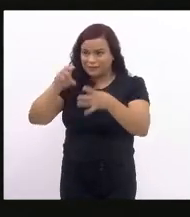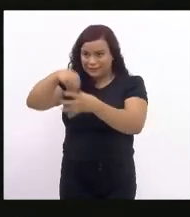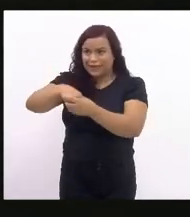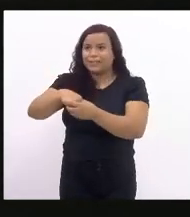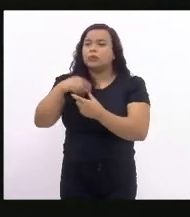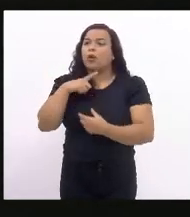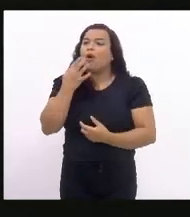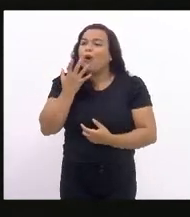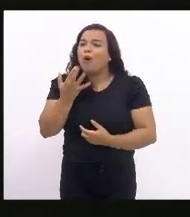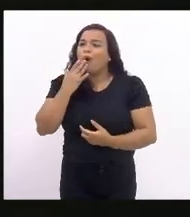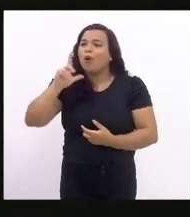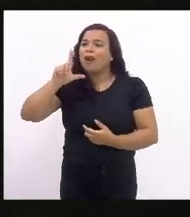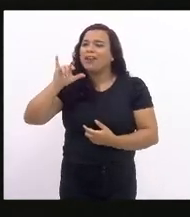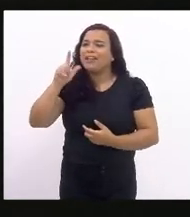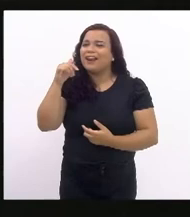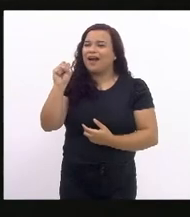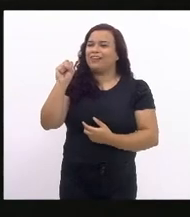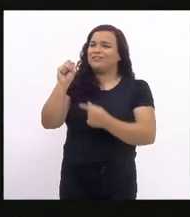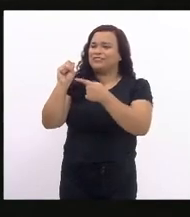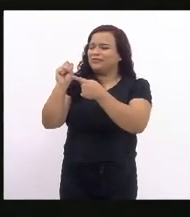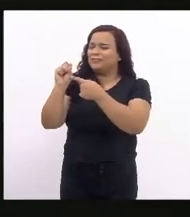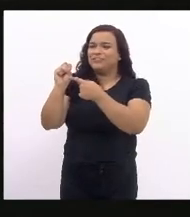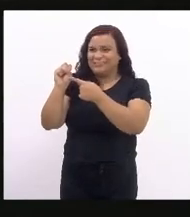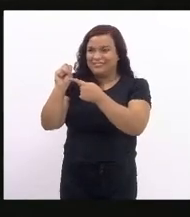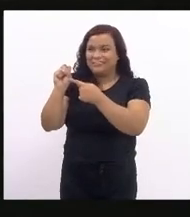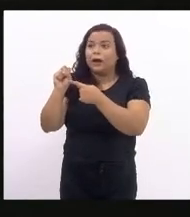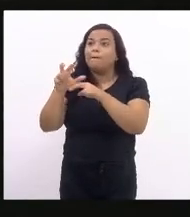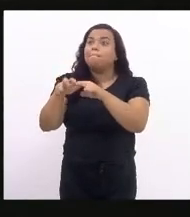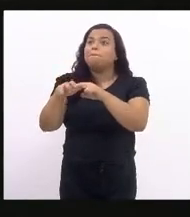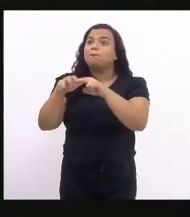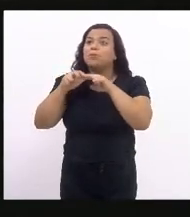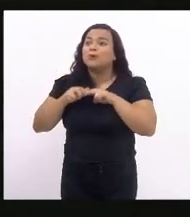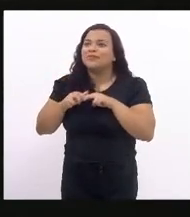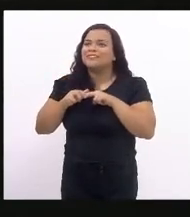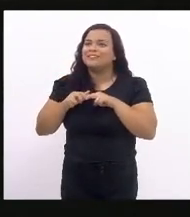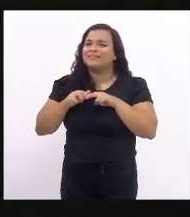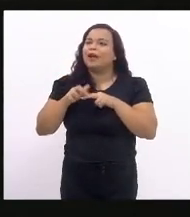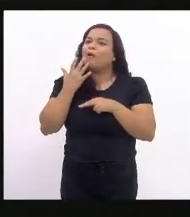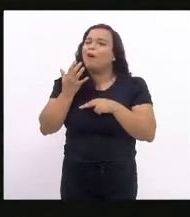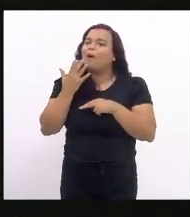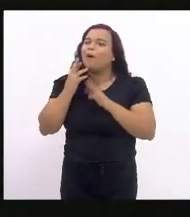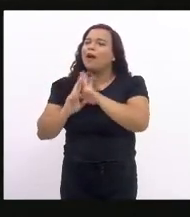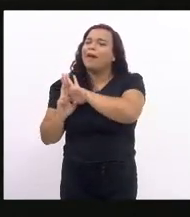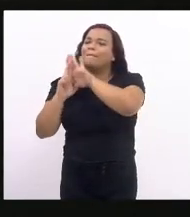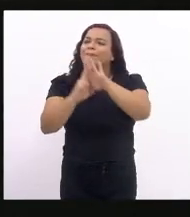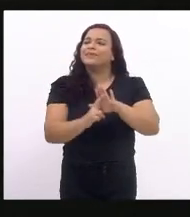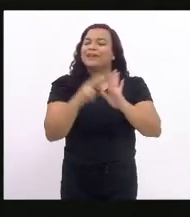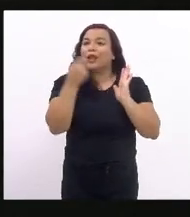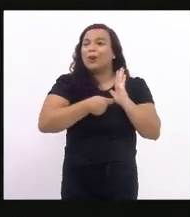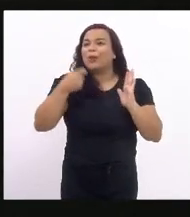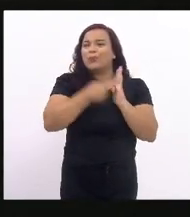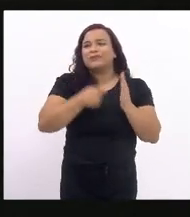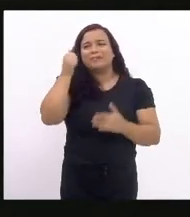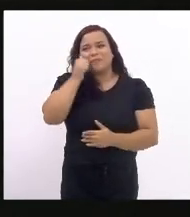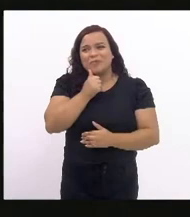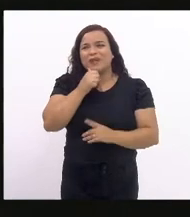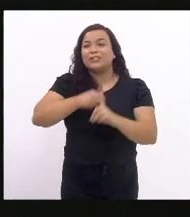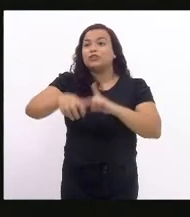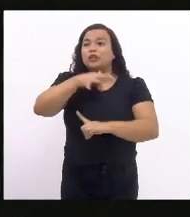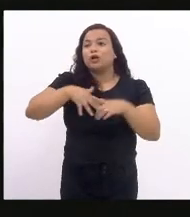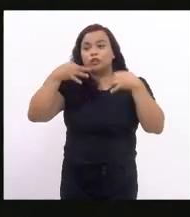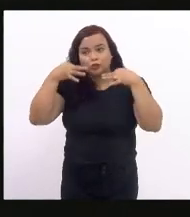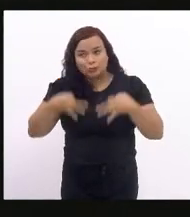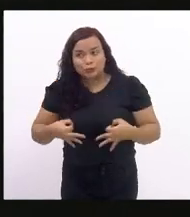lilás é a cor que representa a luta das mulheres por uma sociedade justa, fraterna e sem violência.